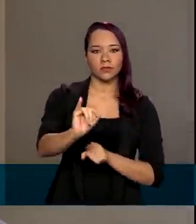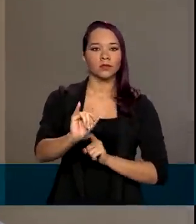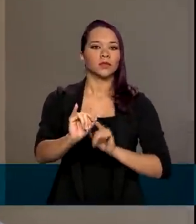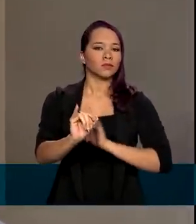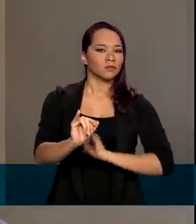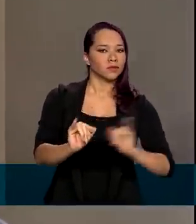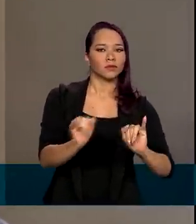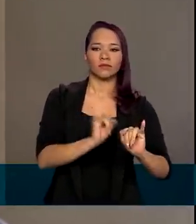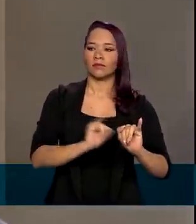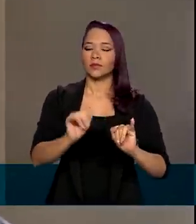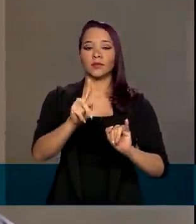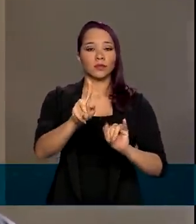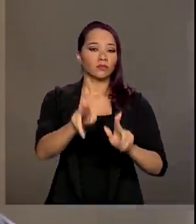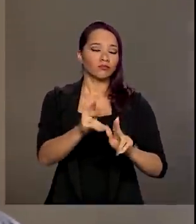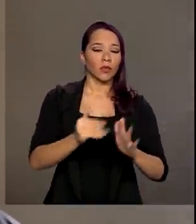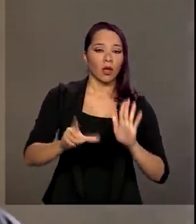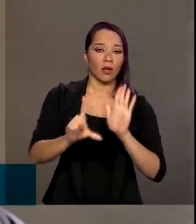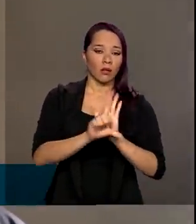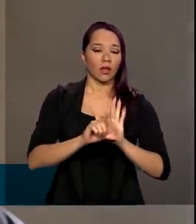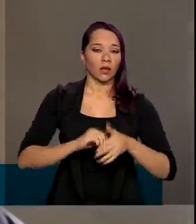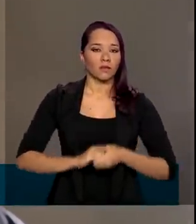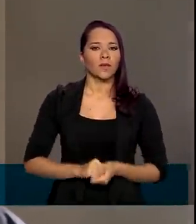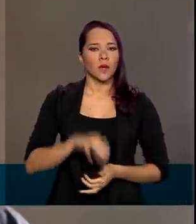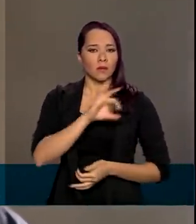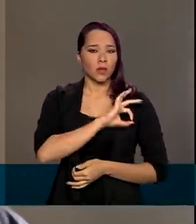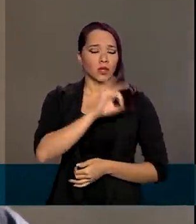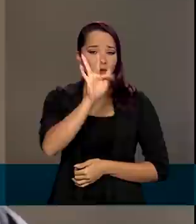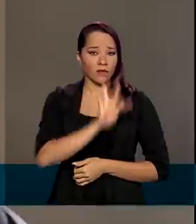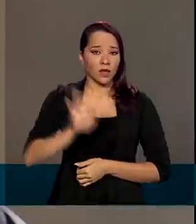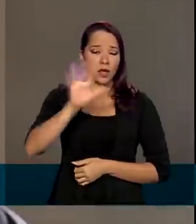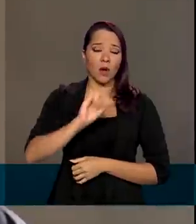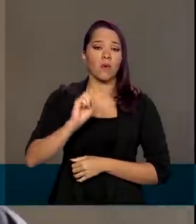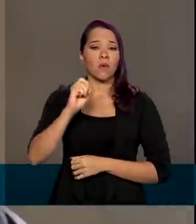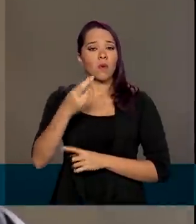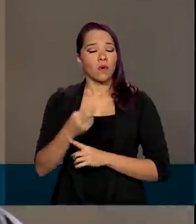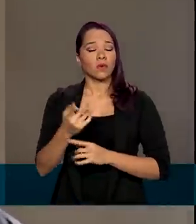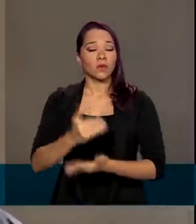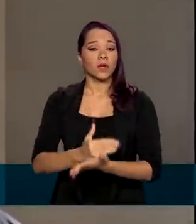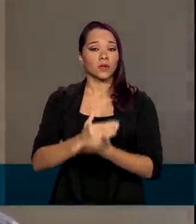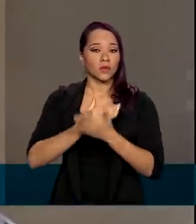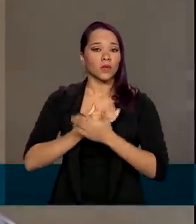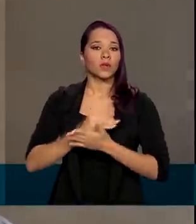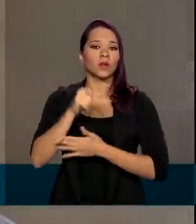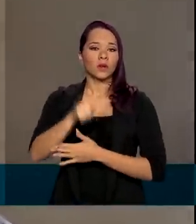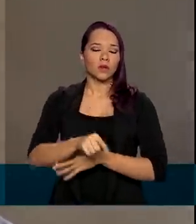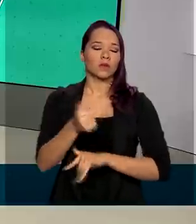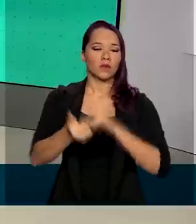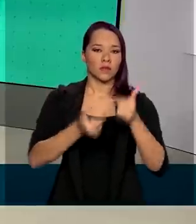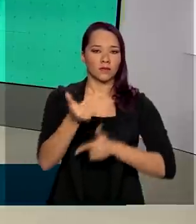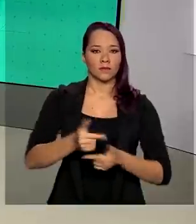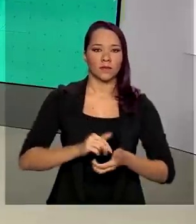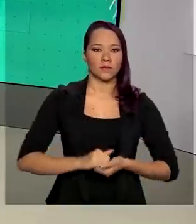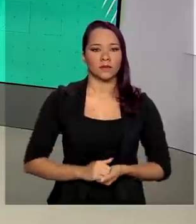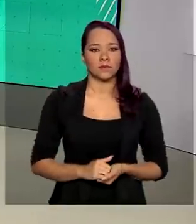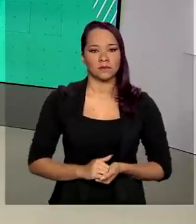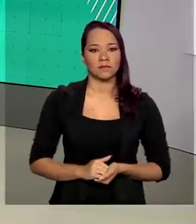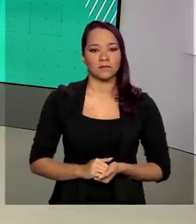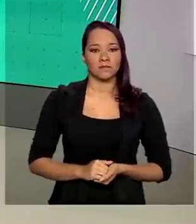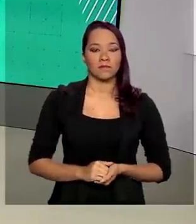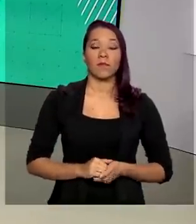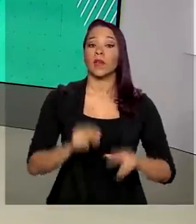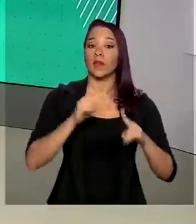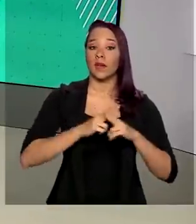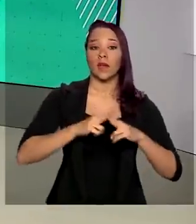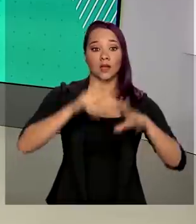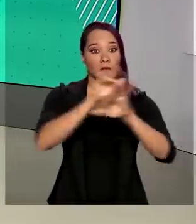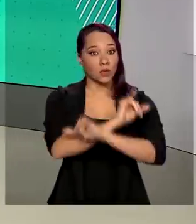meios legais disponíveis. A Polícia Federal, então, nos auxilia com a centralidade dessas ações. E a Caixa